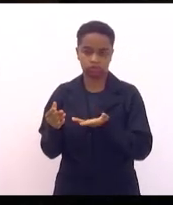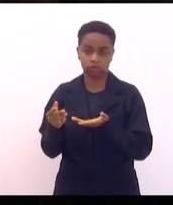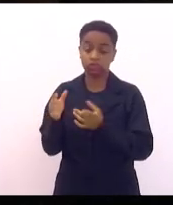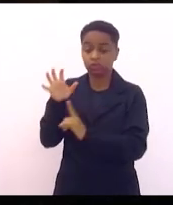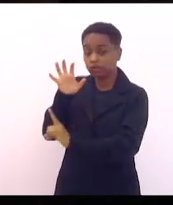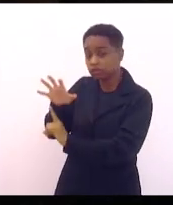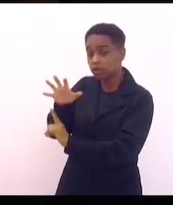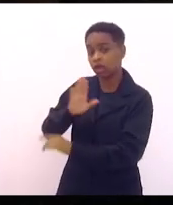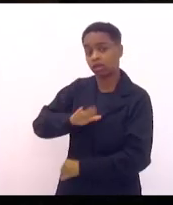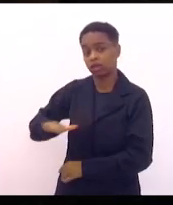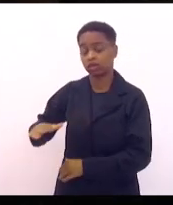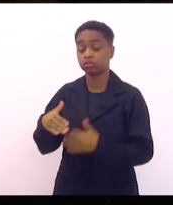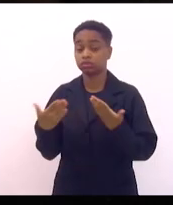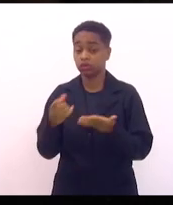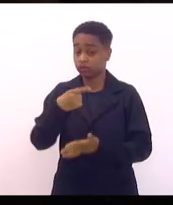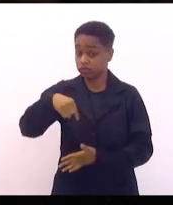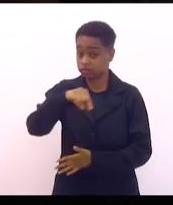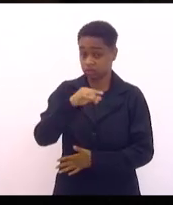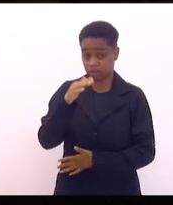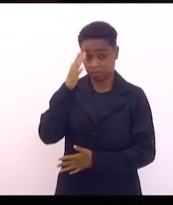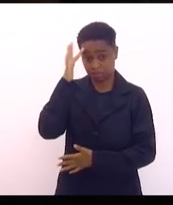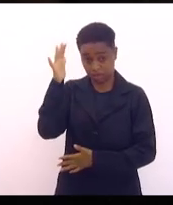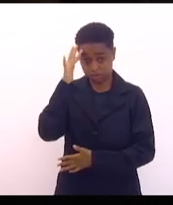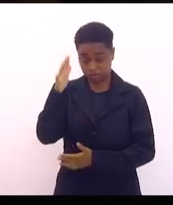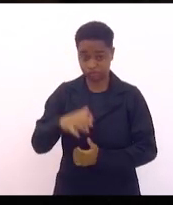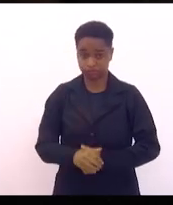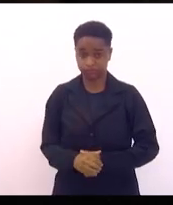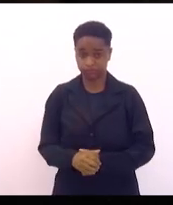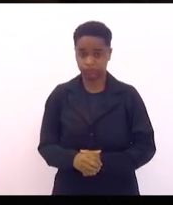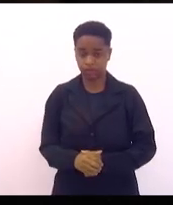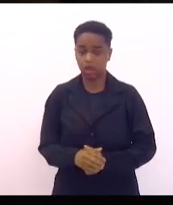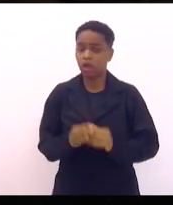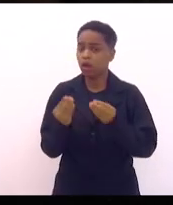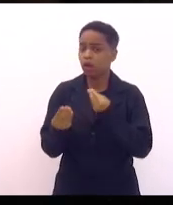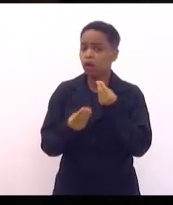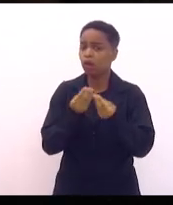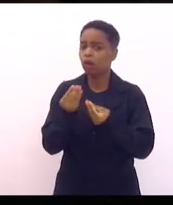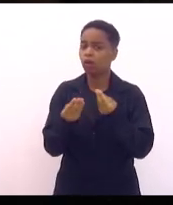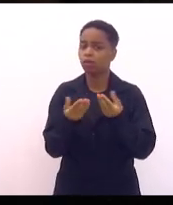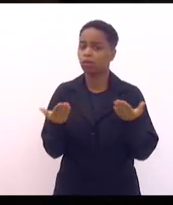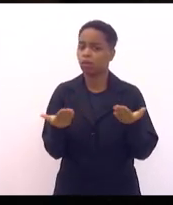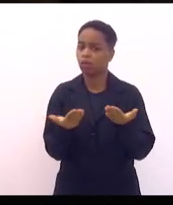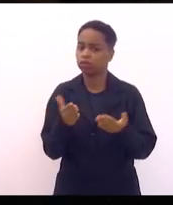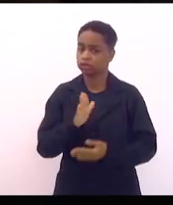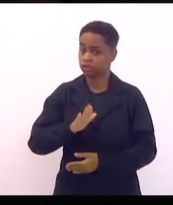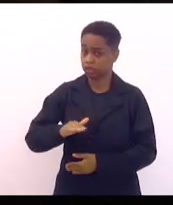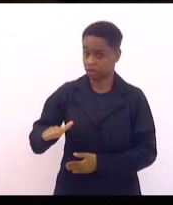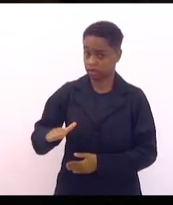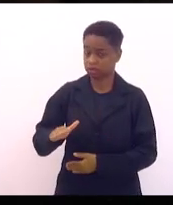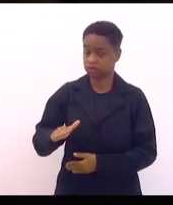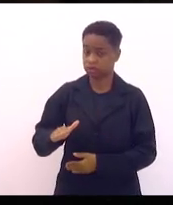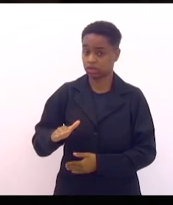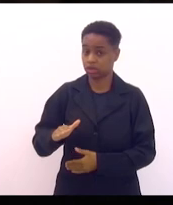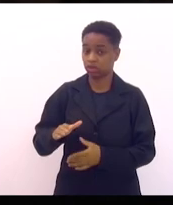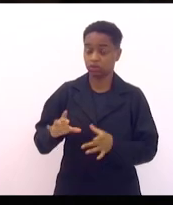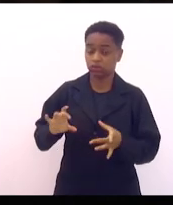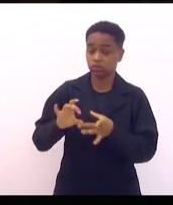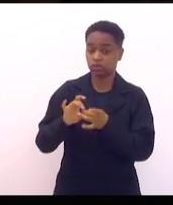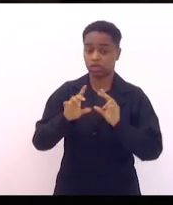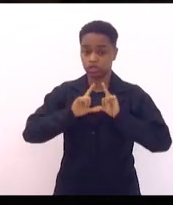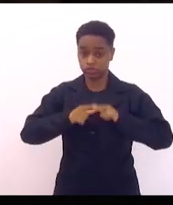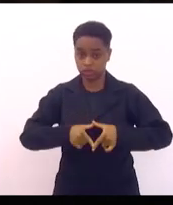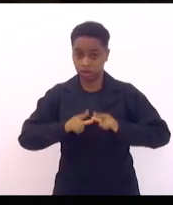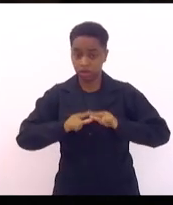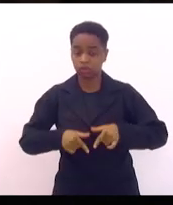imaginemos agora, vamos só imaginar, como devem estar as crianças israelenses e como devem estar